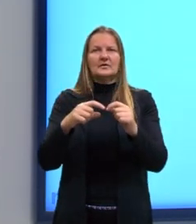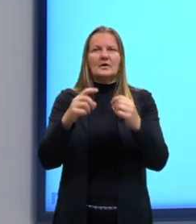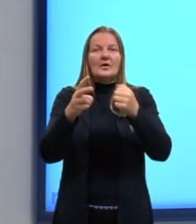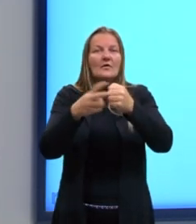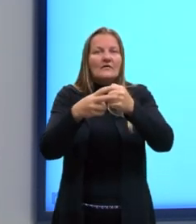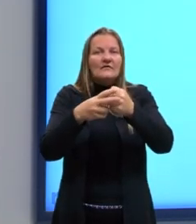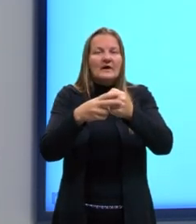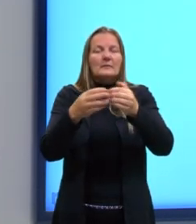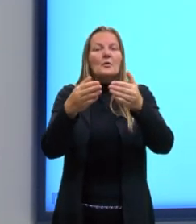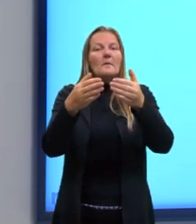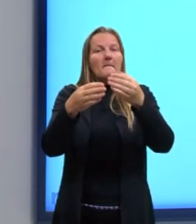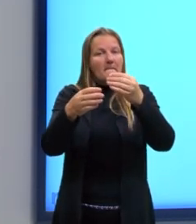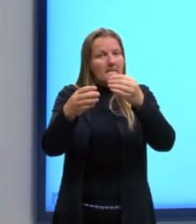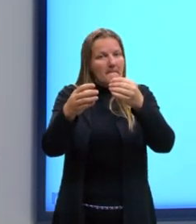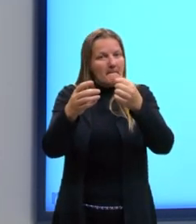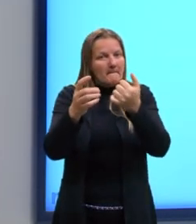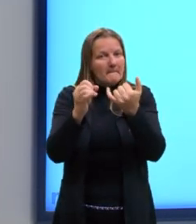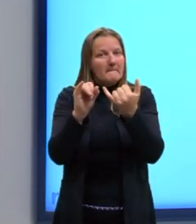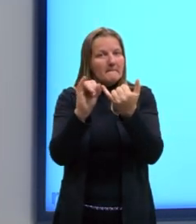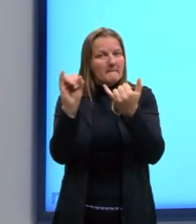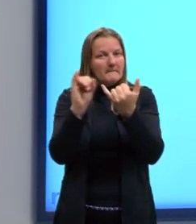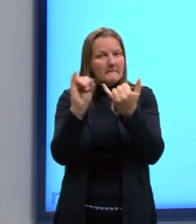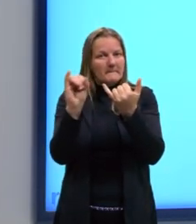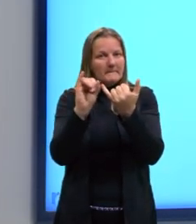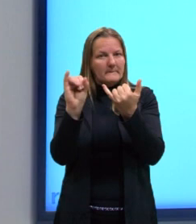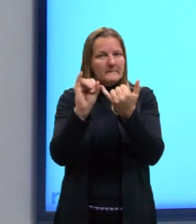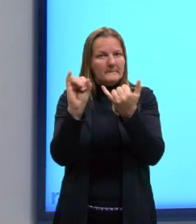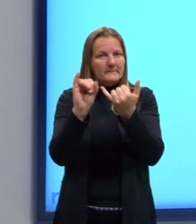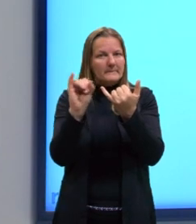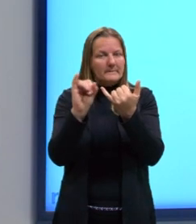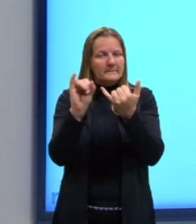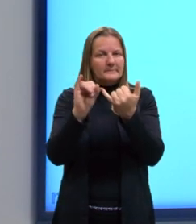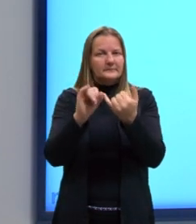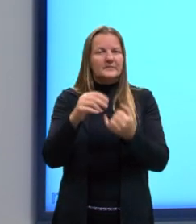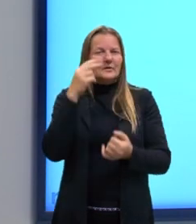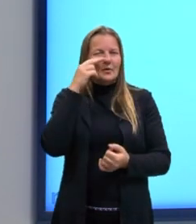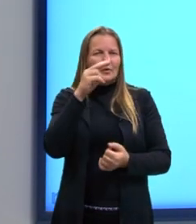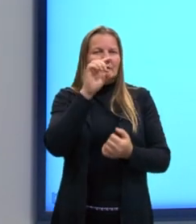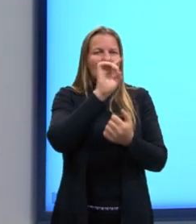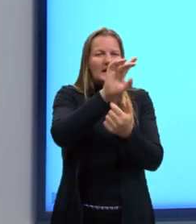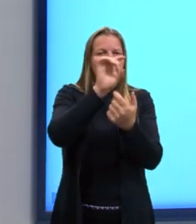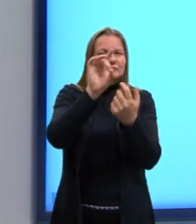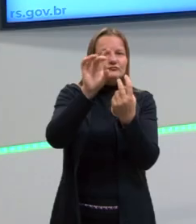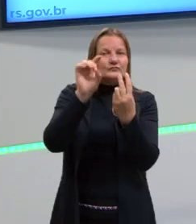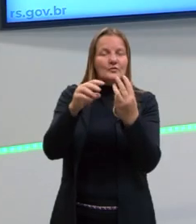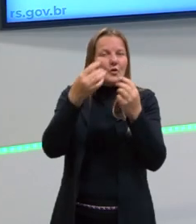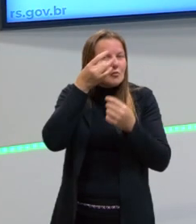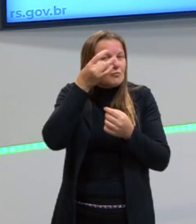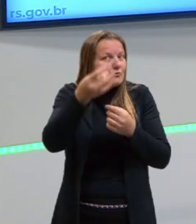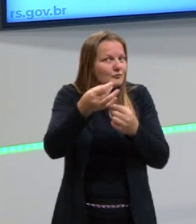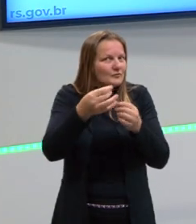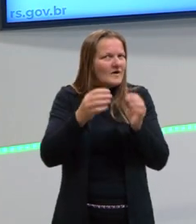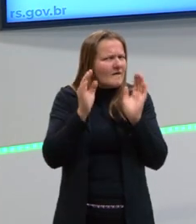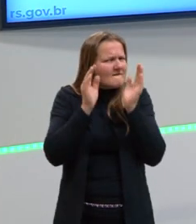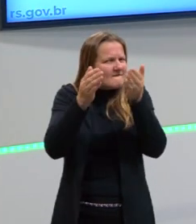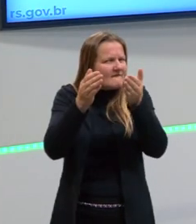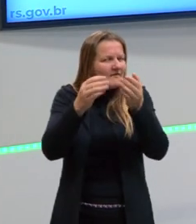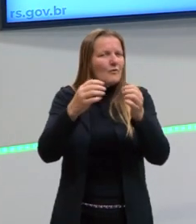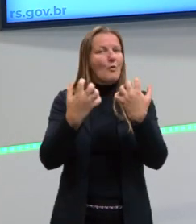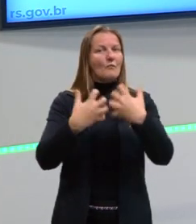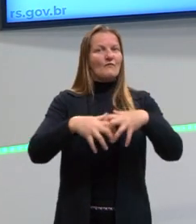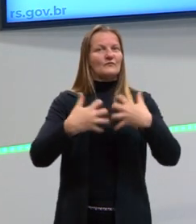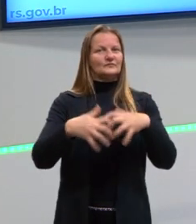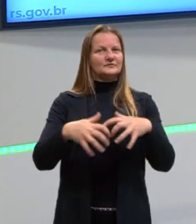verbo que pede um objeto indireto. Então, vamos olhar cada um deles agora para entender como é que eles funcionam.